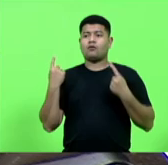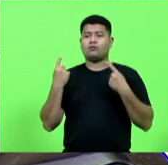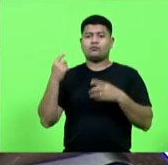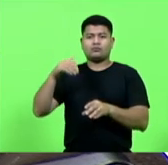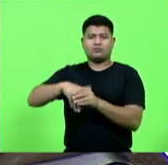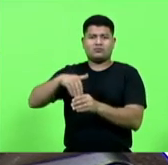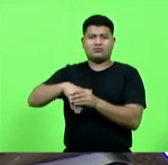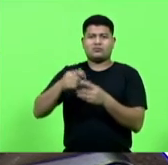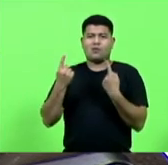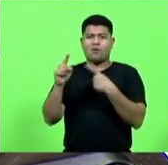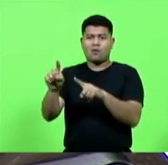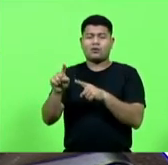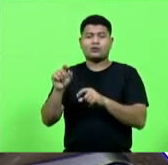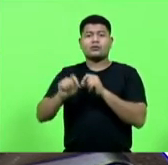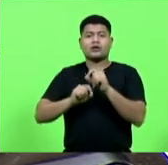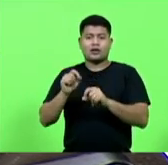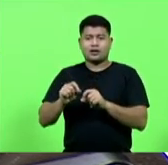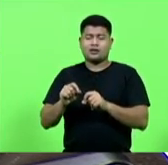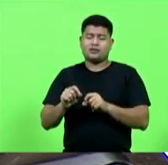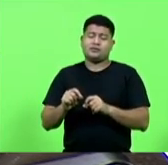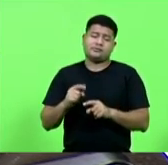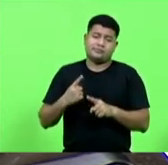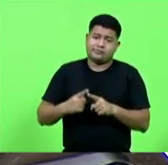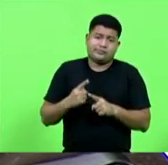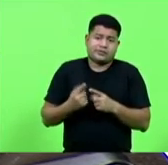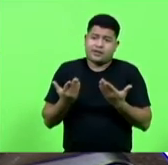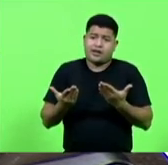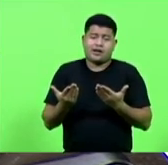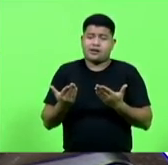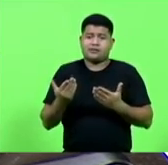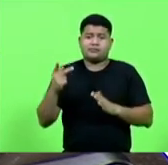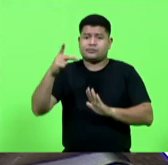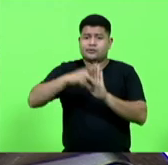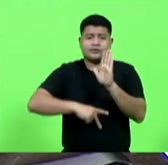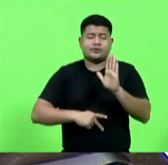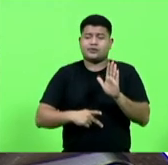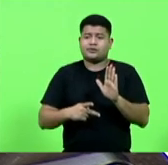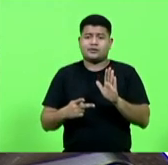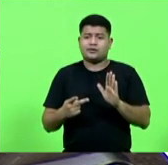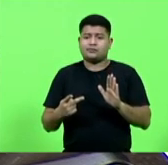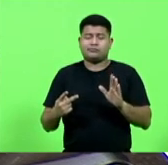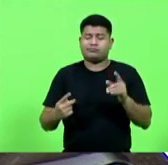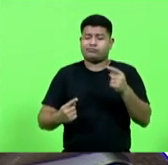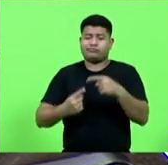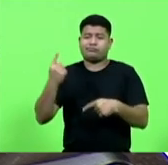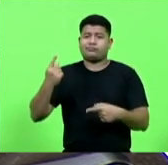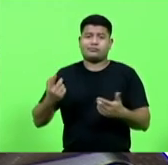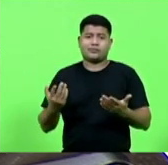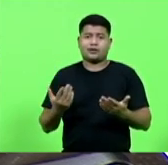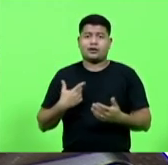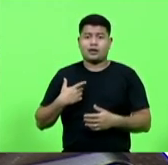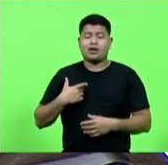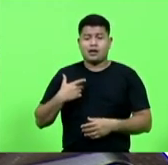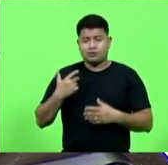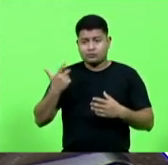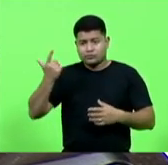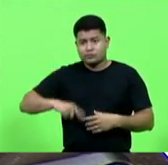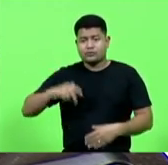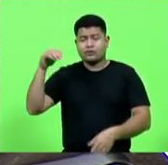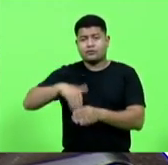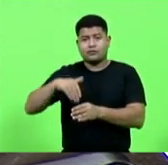ineficiência do projeto. Exatamente por isso. E vai ser, de novo, vai ser nesse sentido.